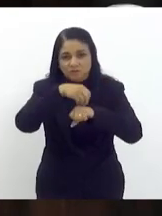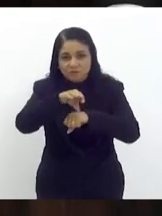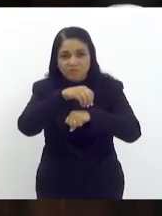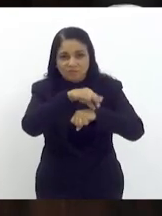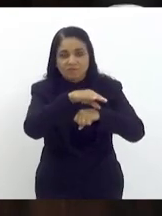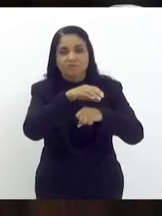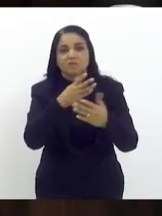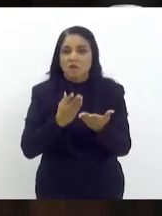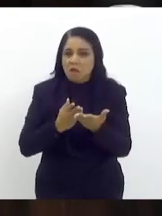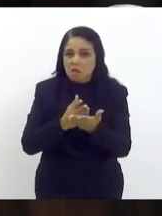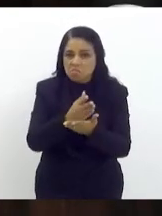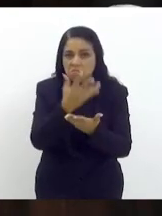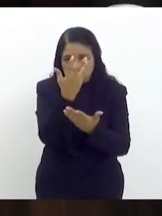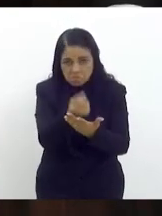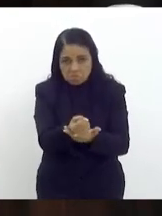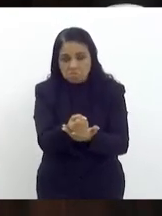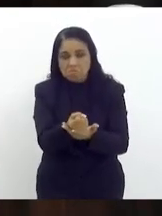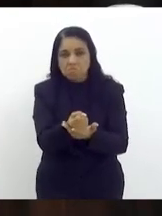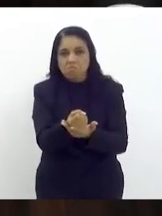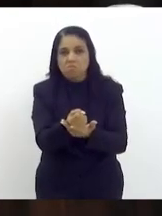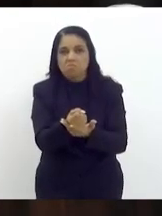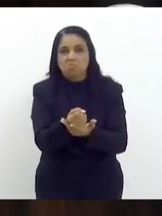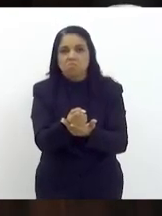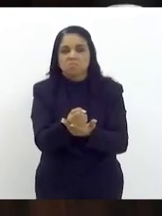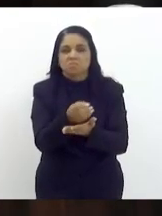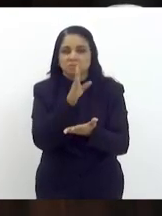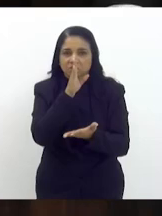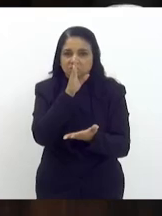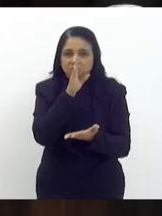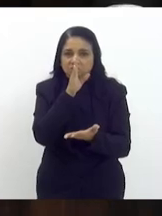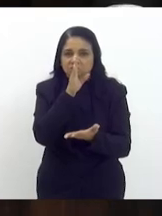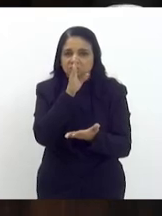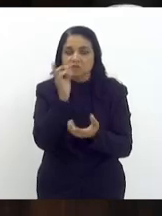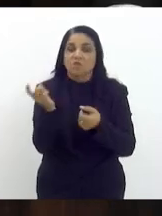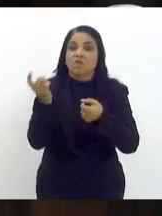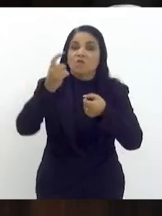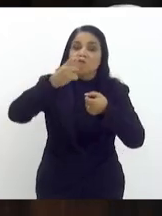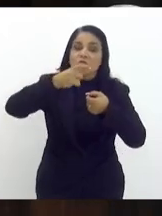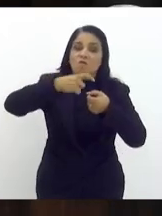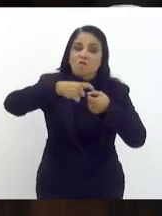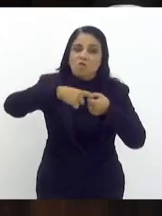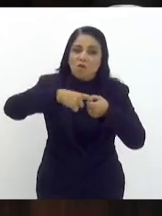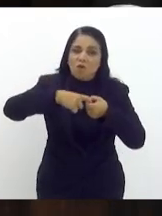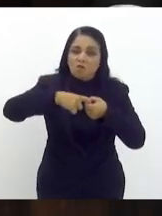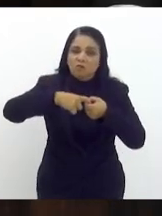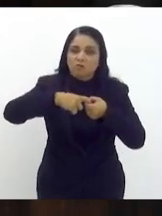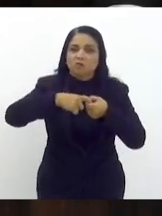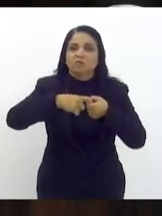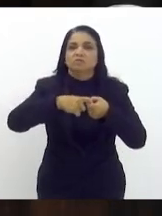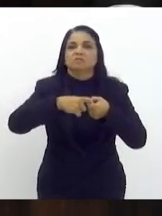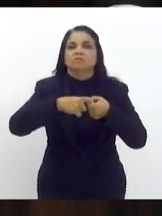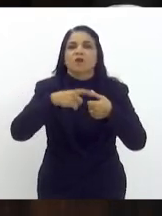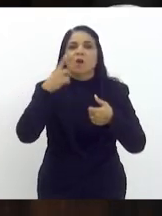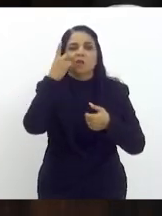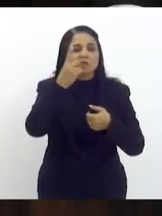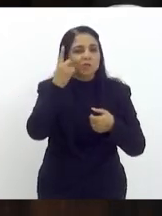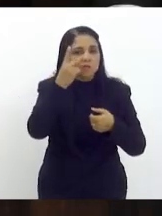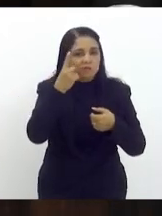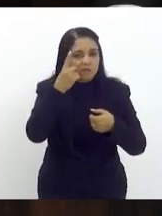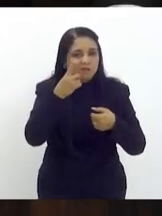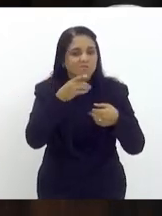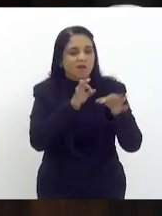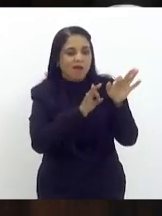de Capró, permanece como estão aprovado. Retorno ao autor para elaborar